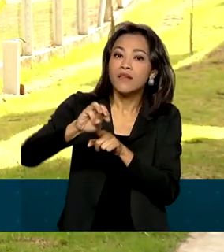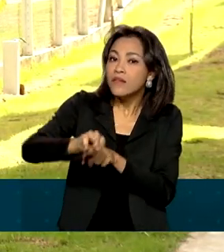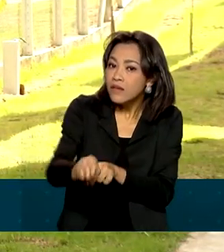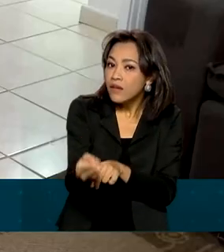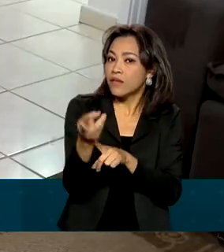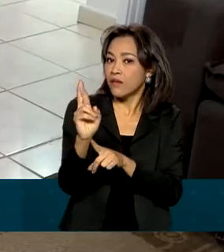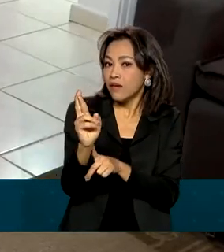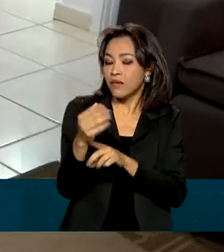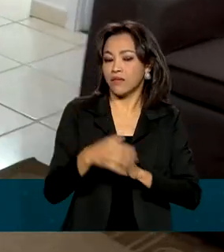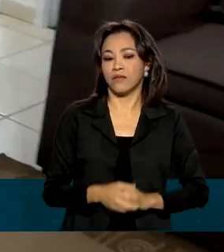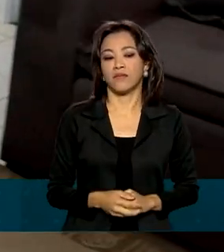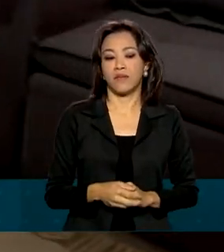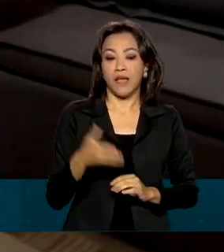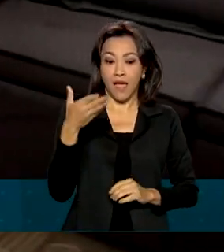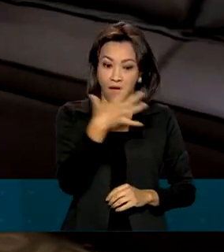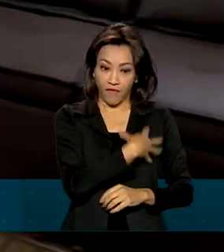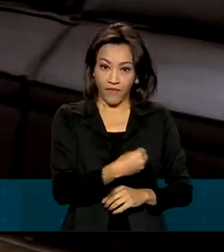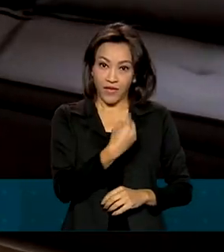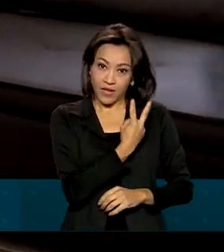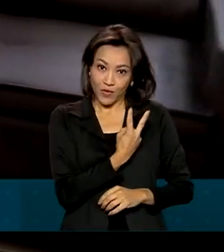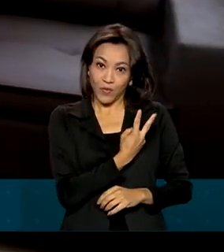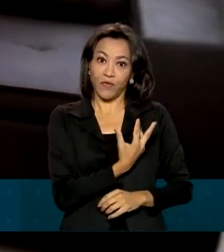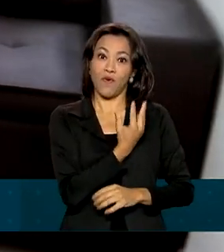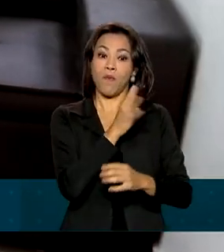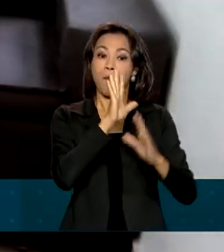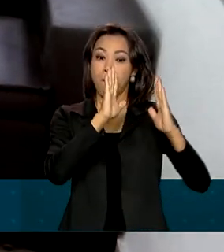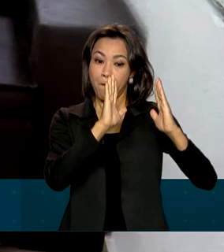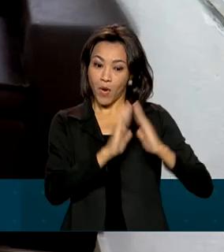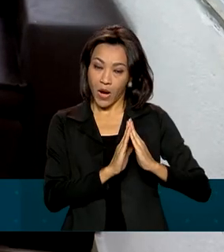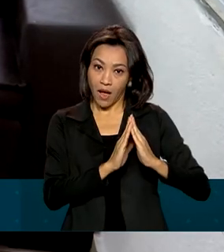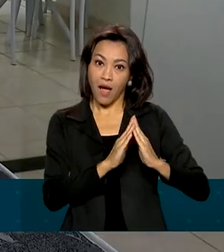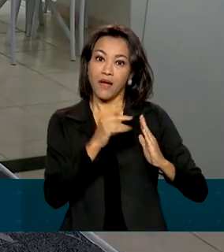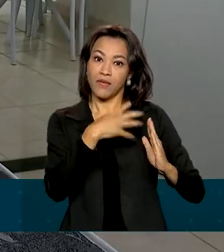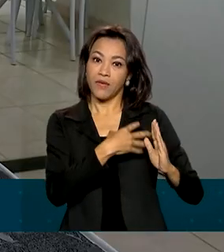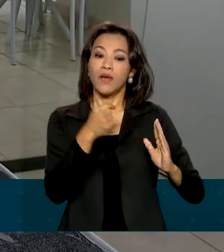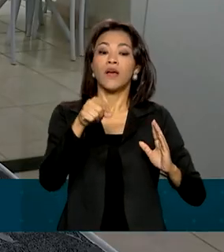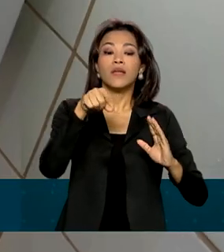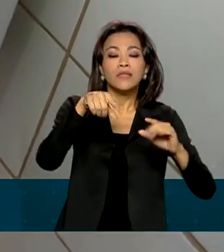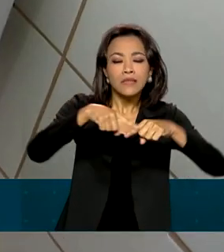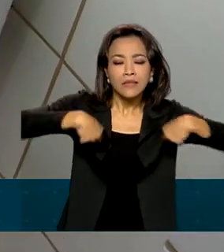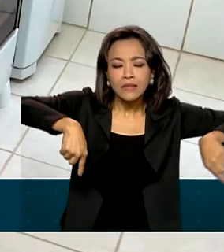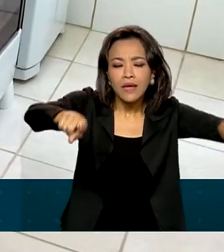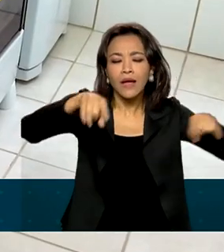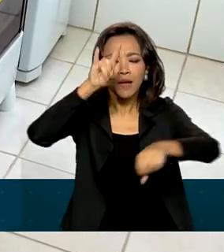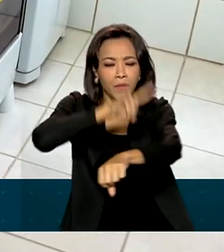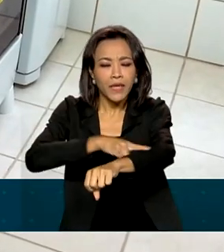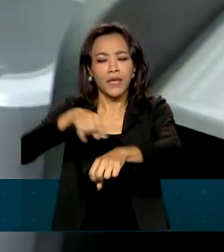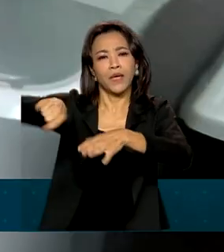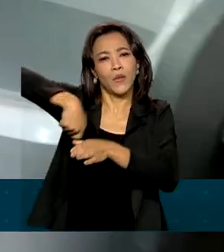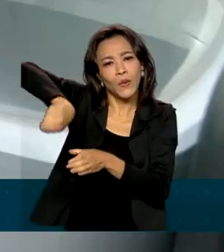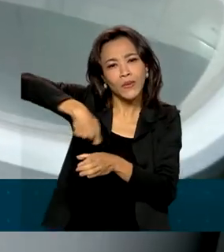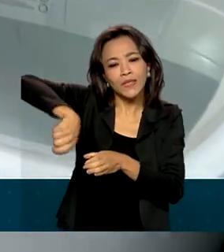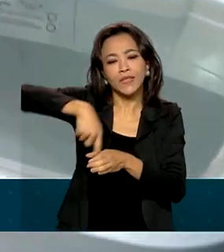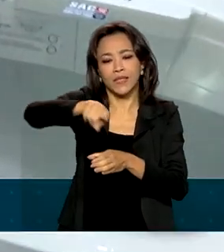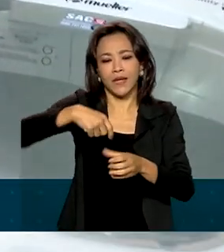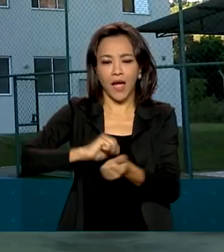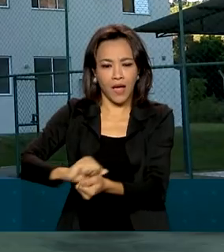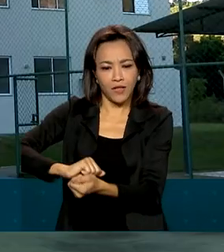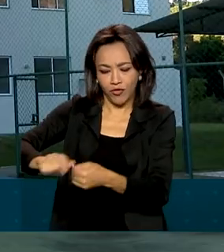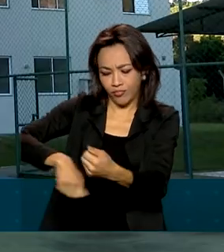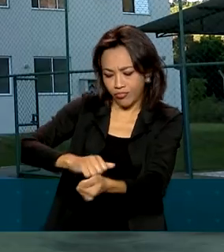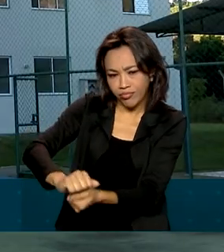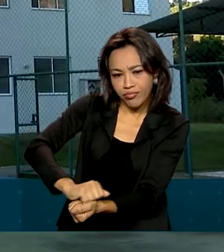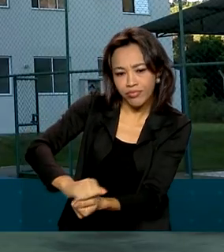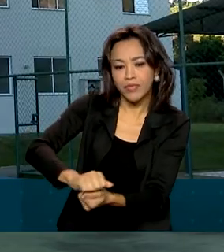reais. Edmar e a filha vão morar num apartamento como este. Sala, dois quartos, banheiro, cozinha, área de serviço.